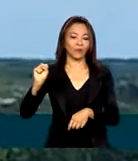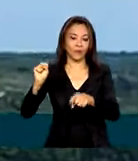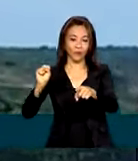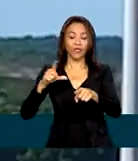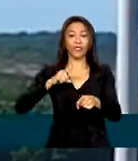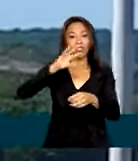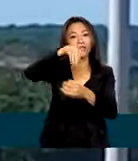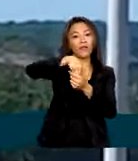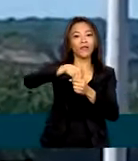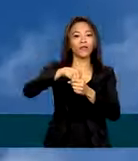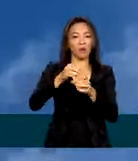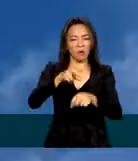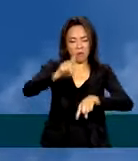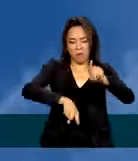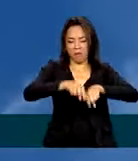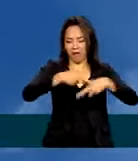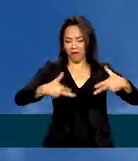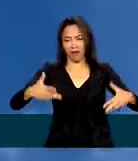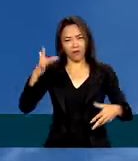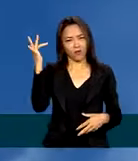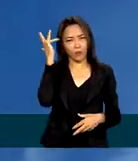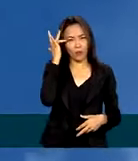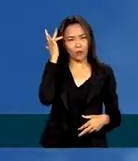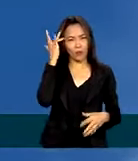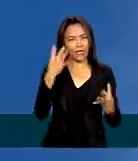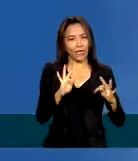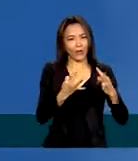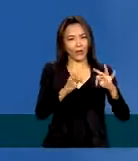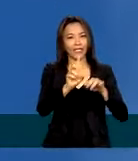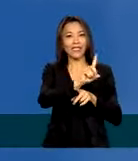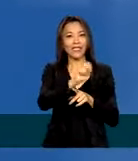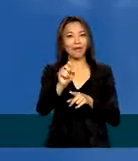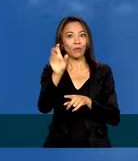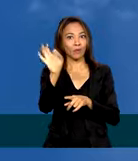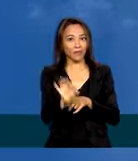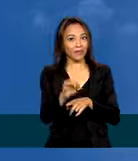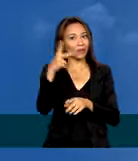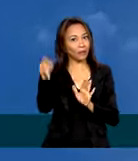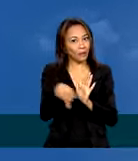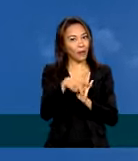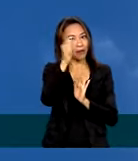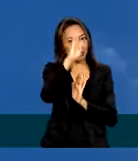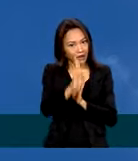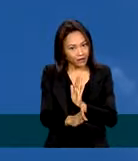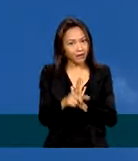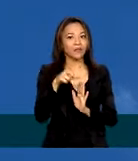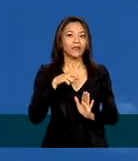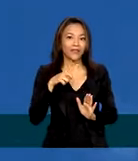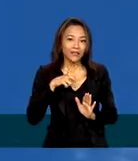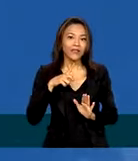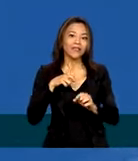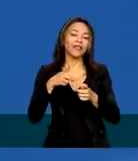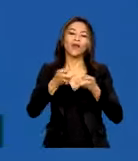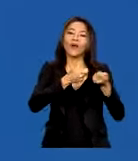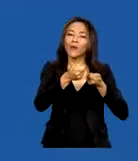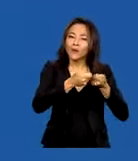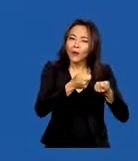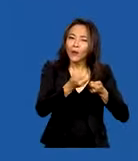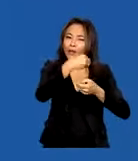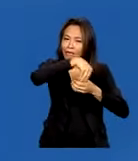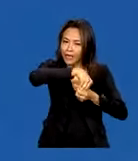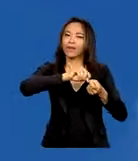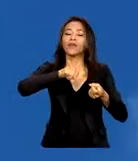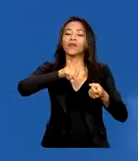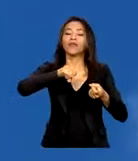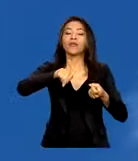bordo estavam equipamentos com tecnologia 100% nacional, com instrumentos de navegação e controle. Segundo